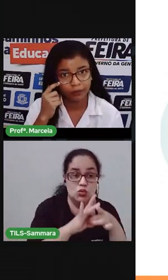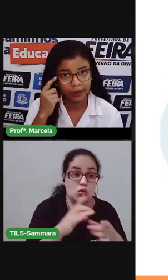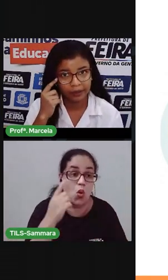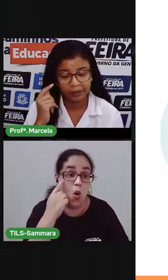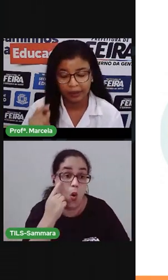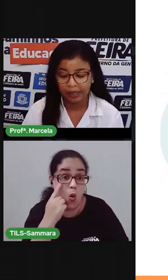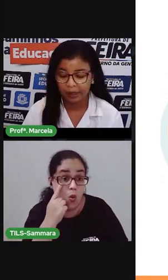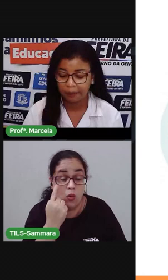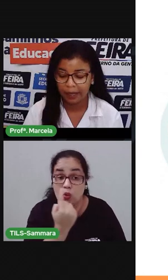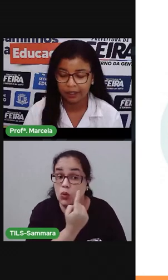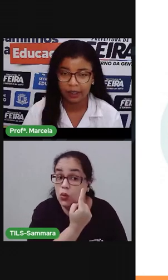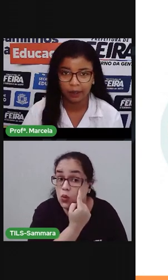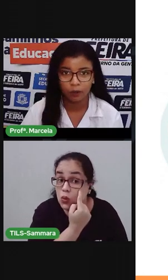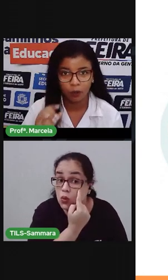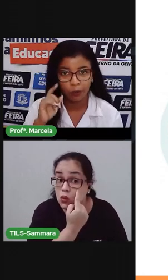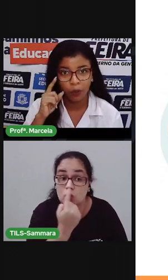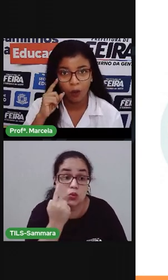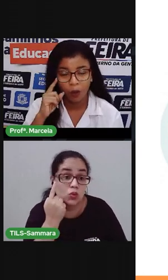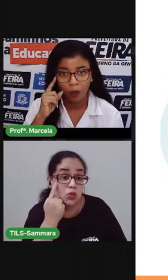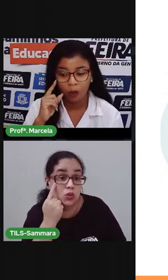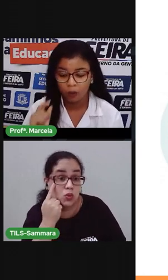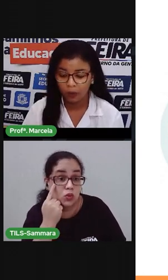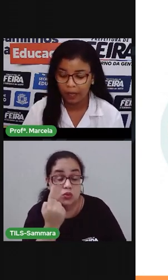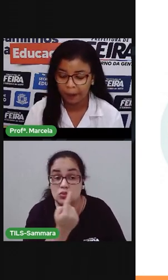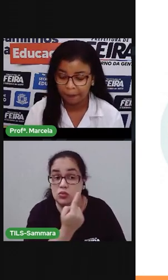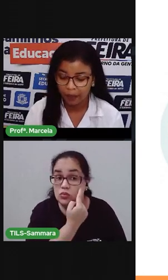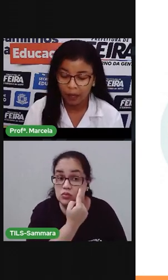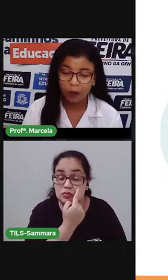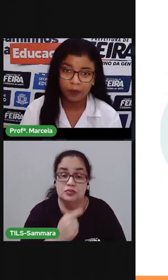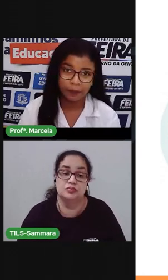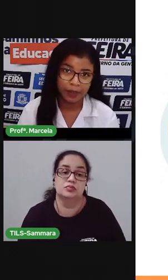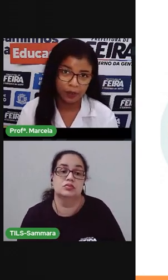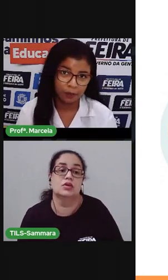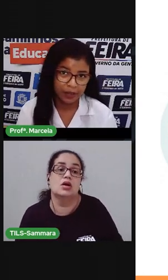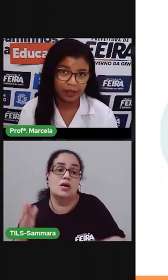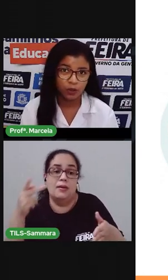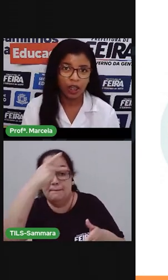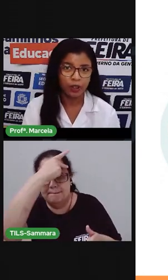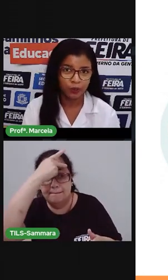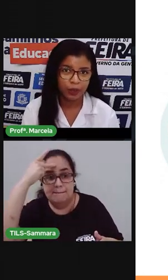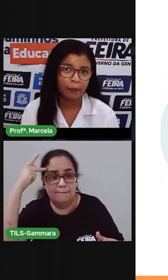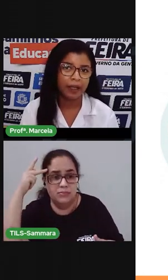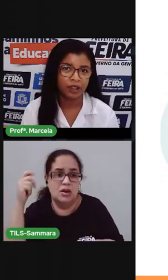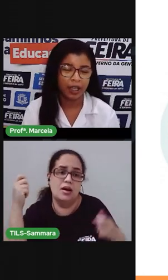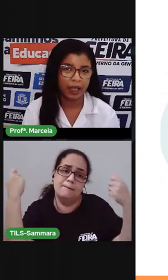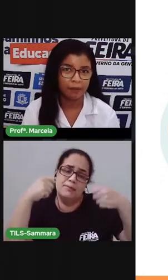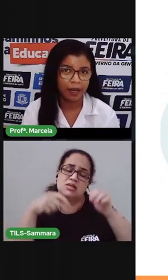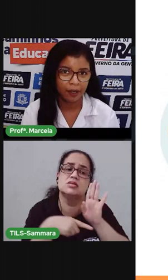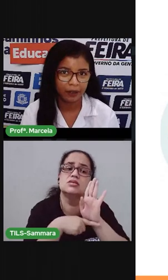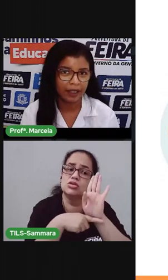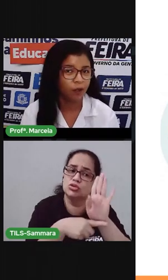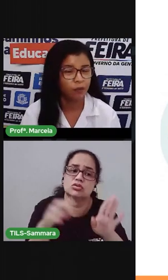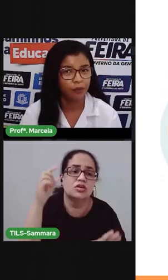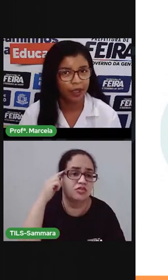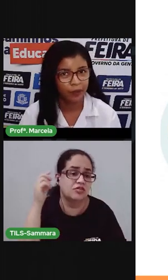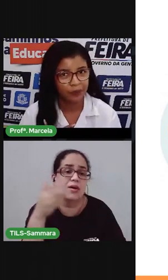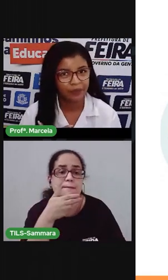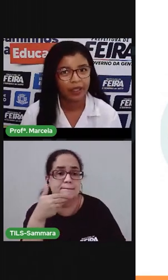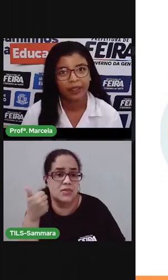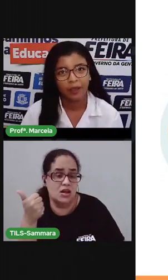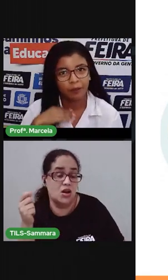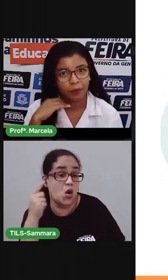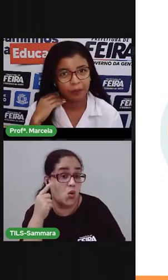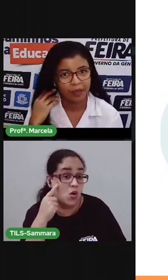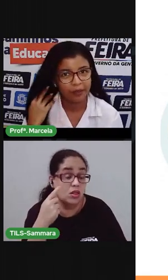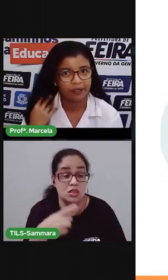olho, né? Essa parte aqui do globo ocular. Algumas pessoas precisam de ajuda para enxergar melhor, né? Como ele